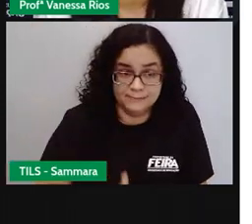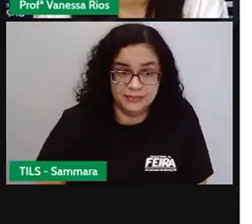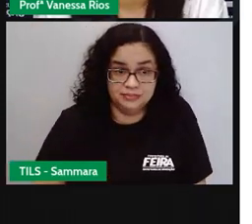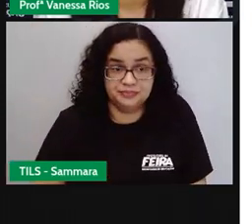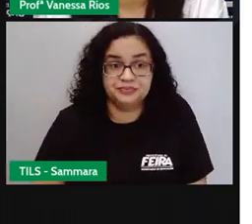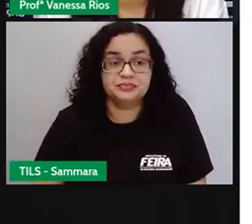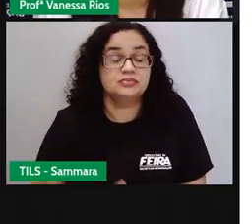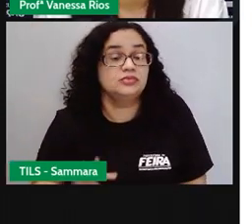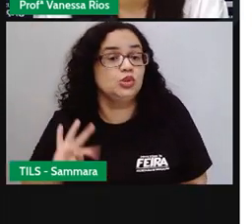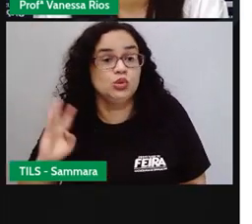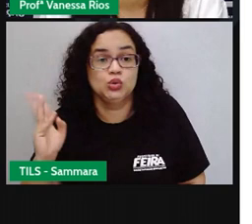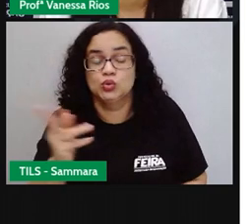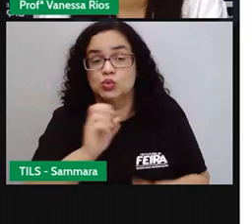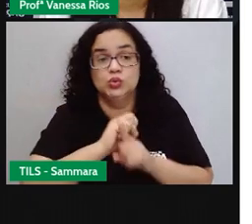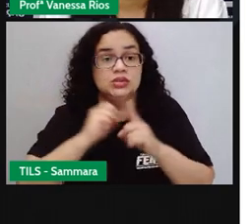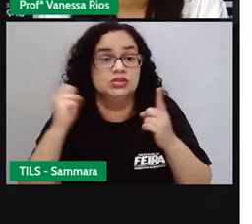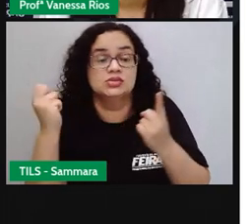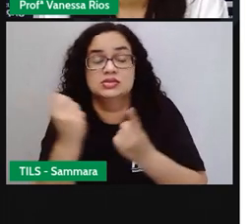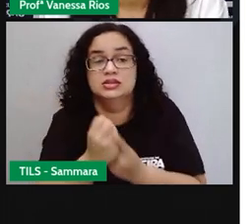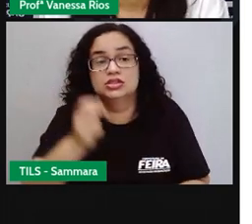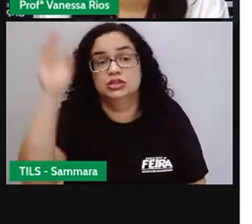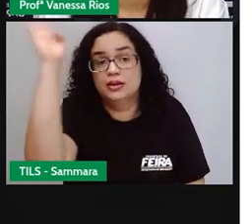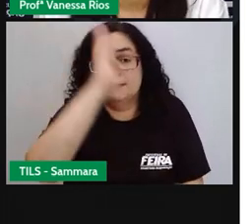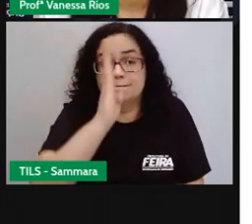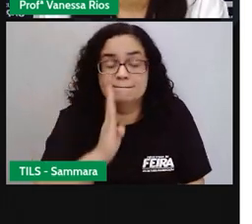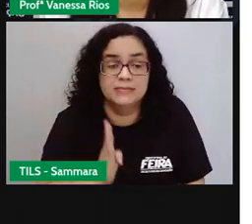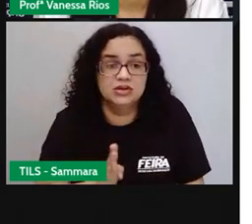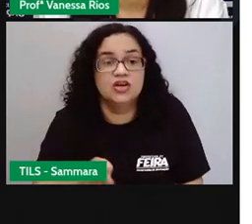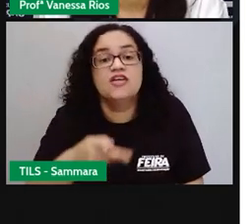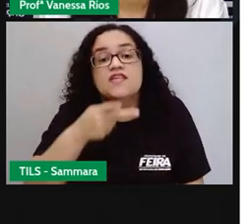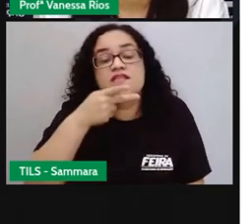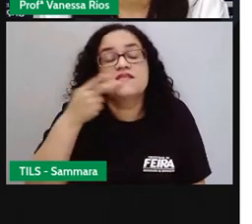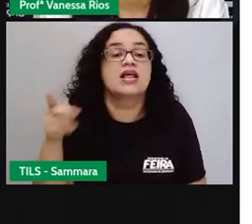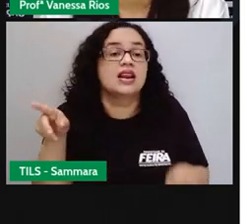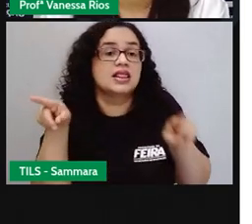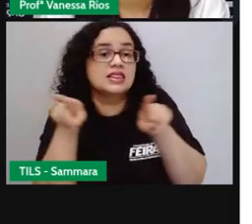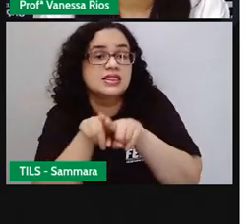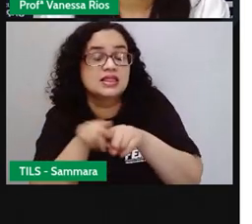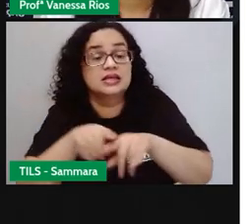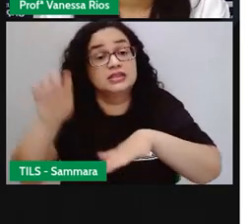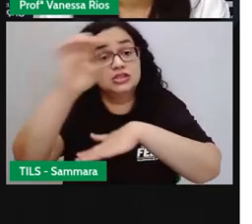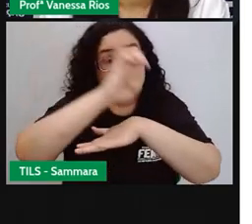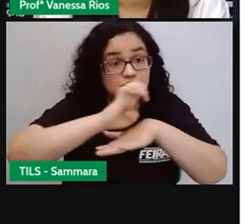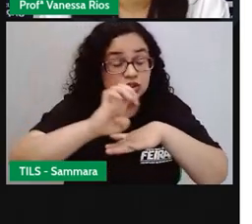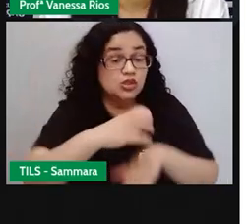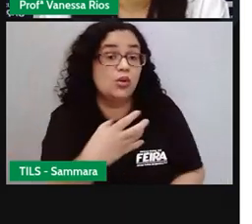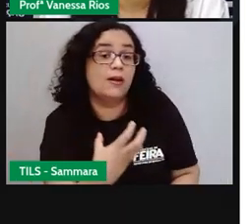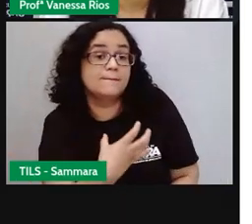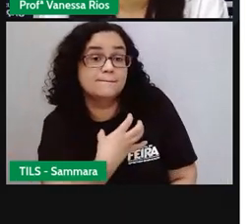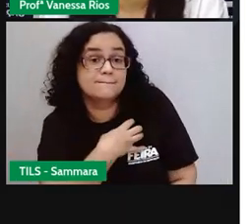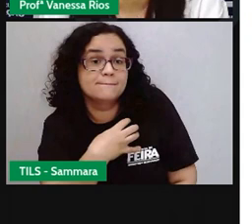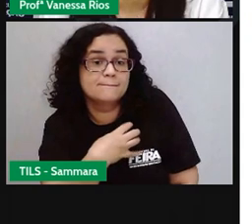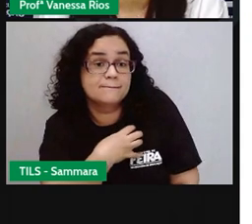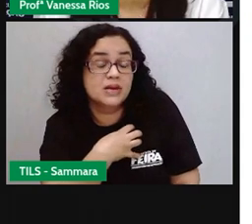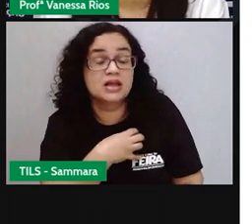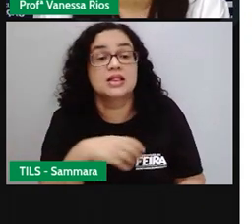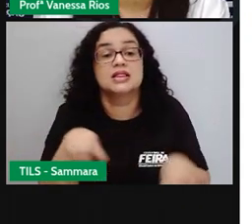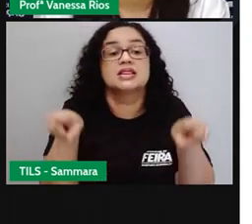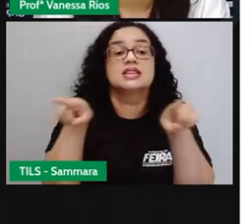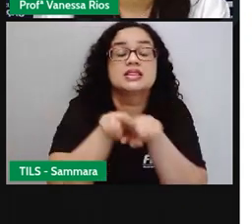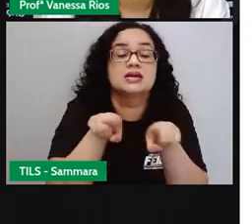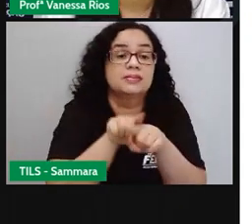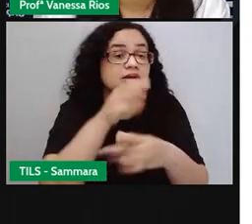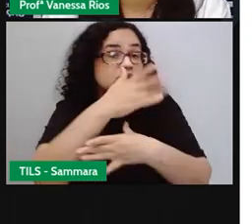quanto aí toda a sociedade brasileira, quando a gente fala também em Estado Bahia e quando a gente fala também